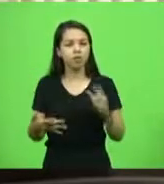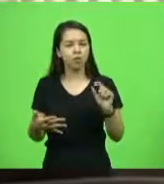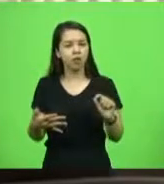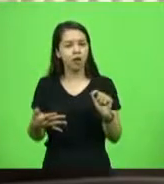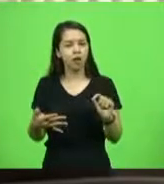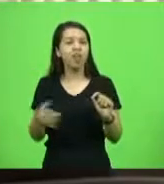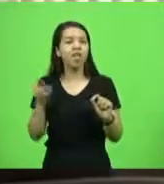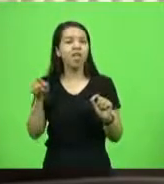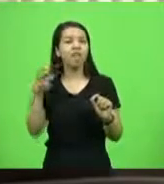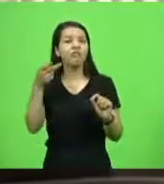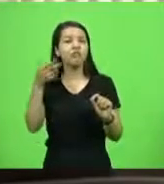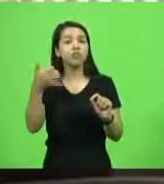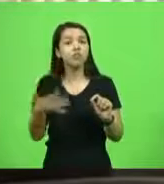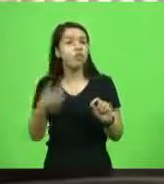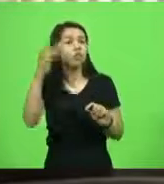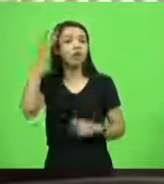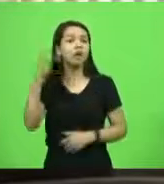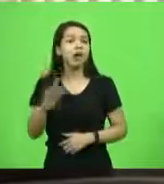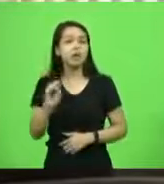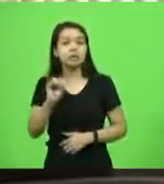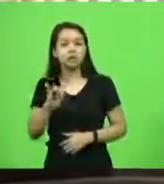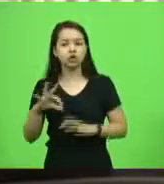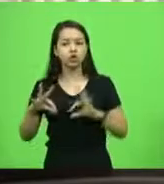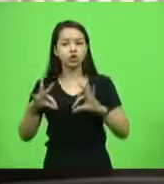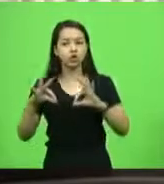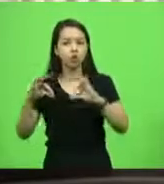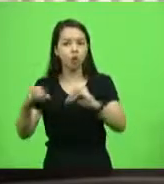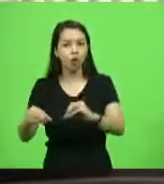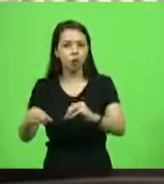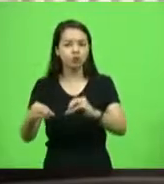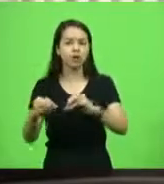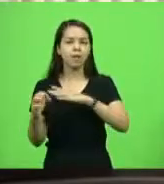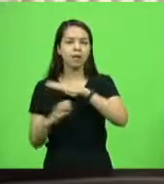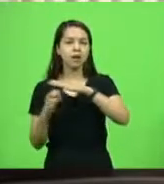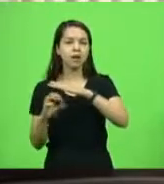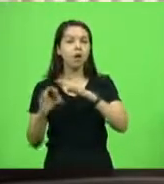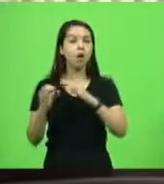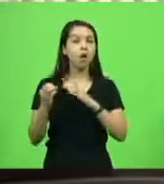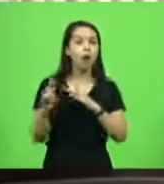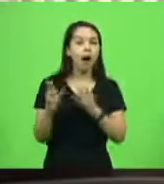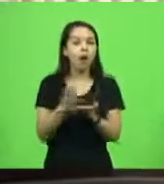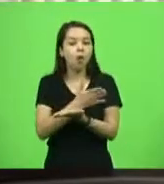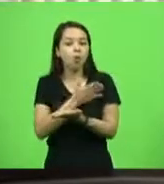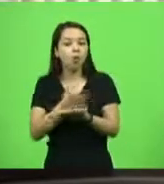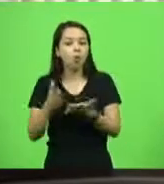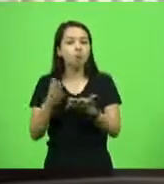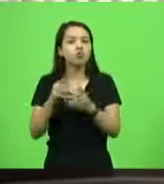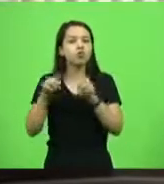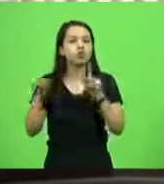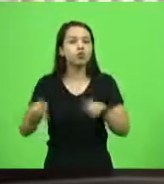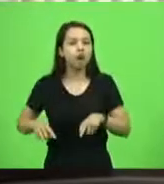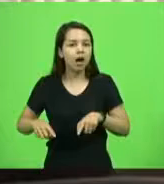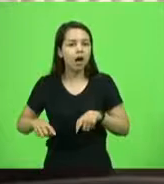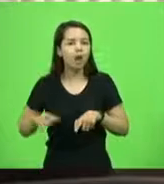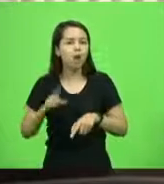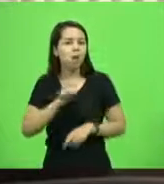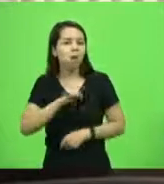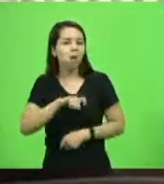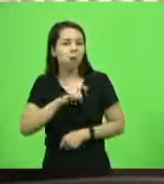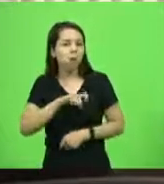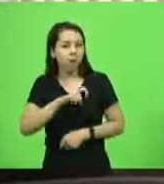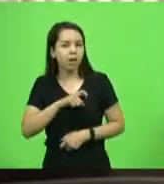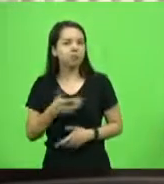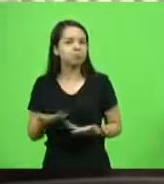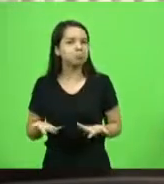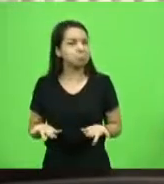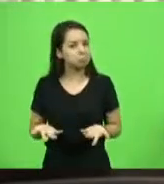sabe se é toda empresa ou se são somente alguns funcionários da empresa com maldade. É isso que me chamou